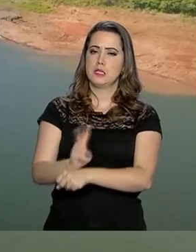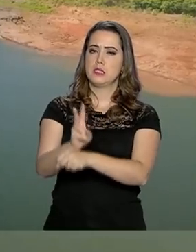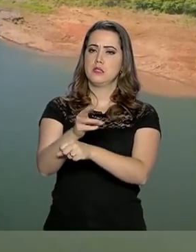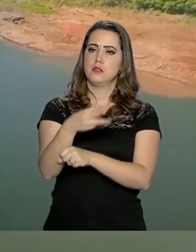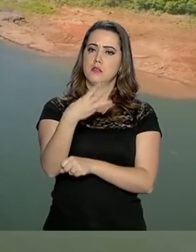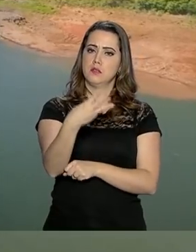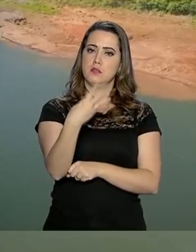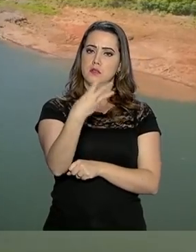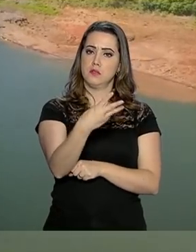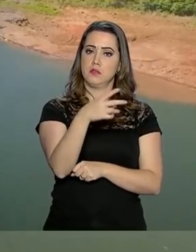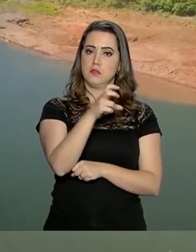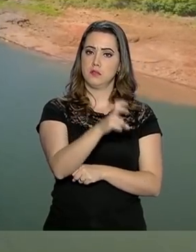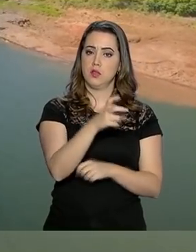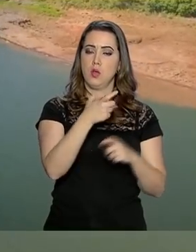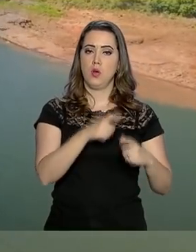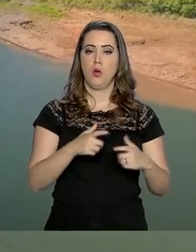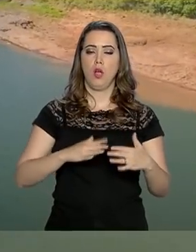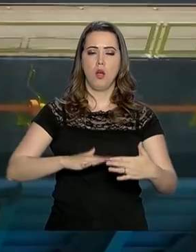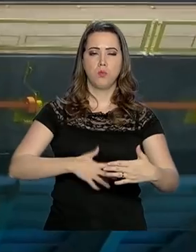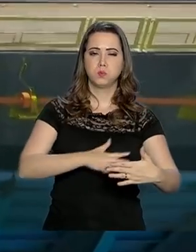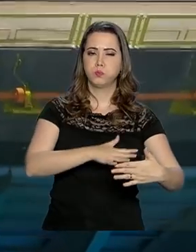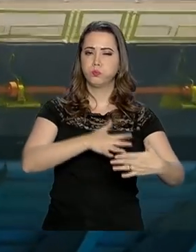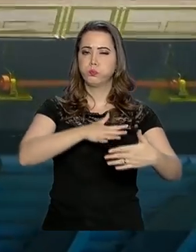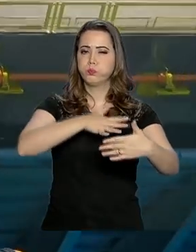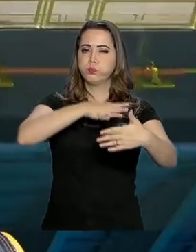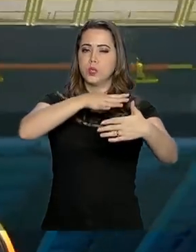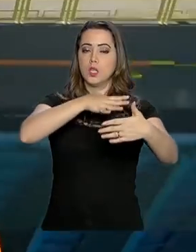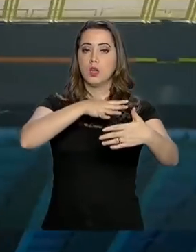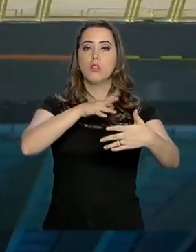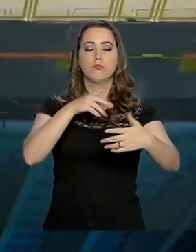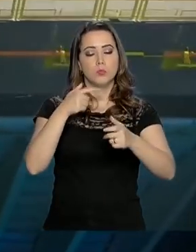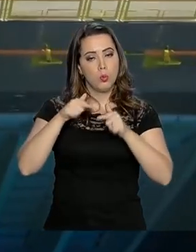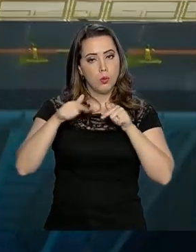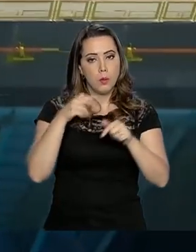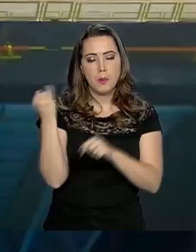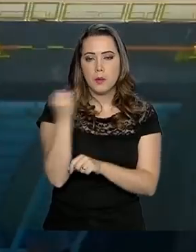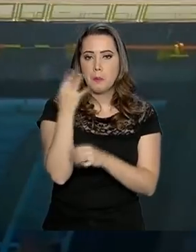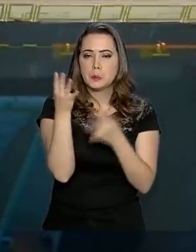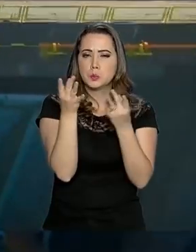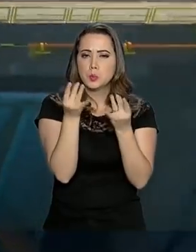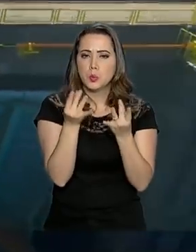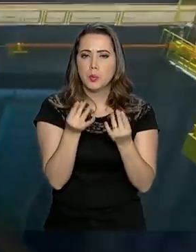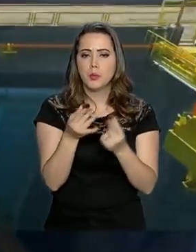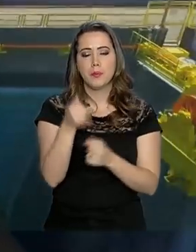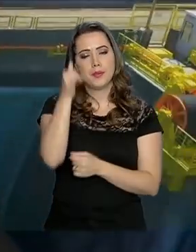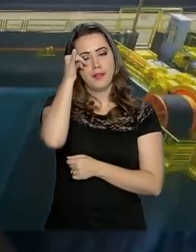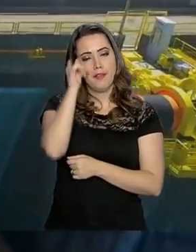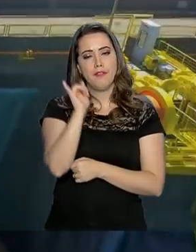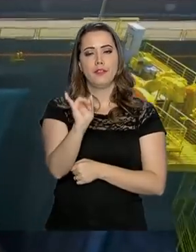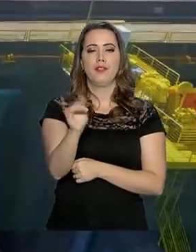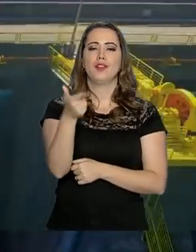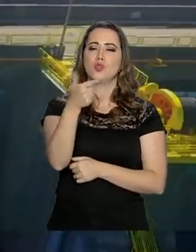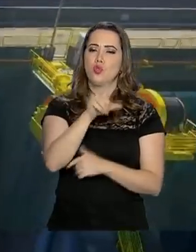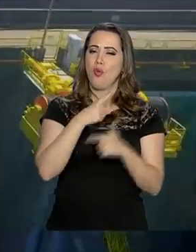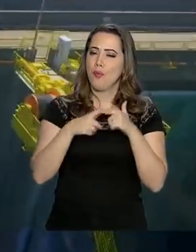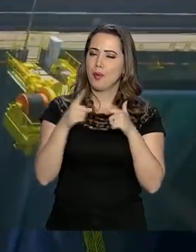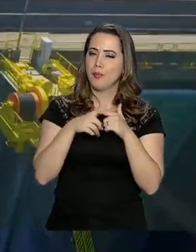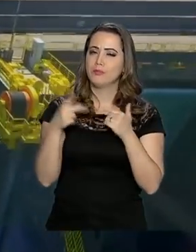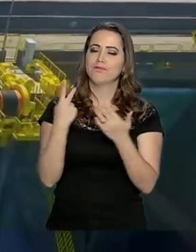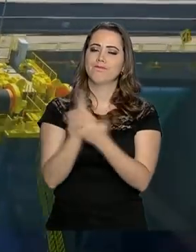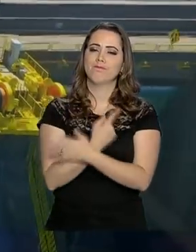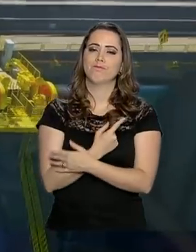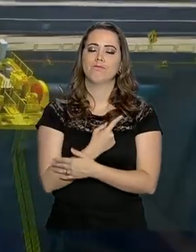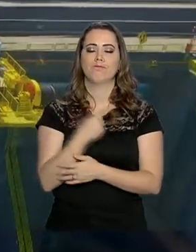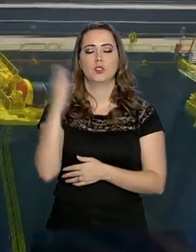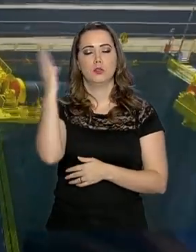335 barragens. Um trabalho minucioso para evitar que tragédias voltem a ferir a tranquilidade